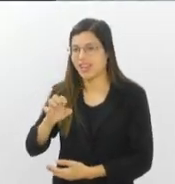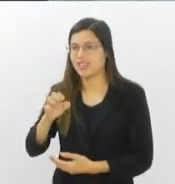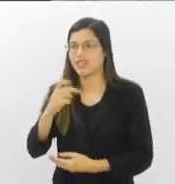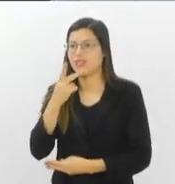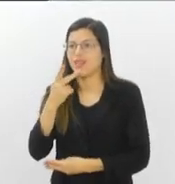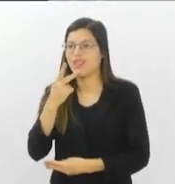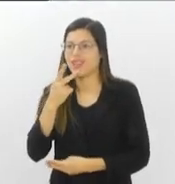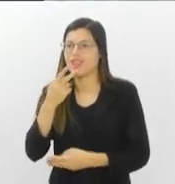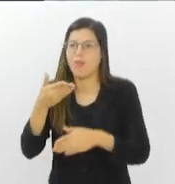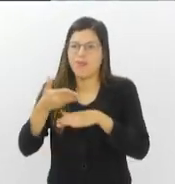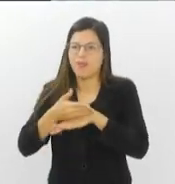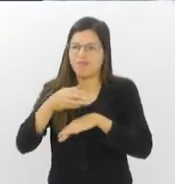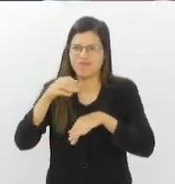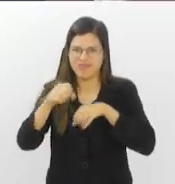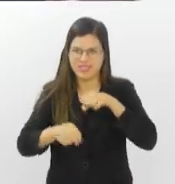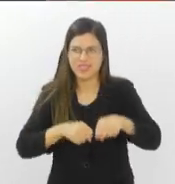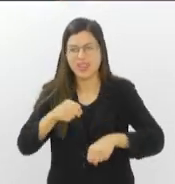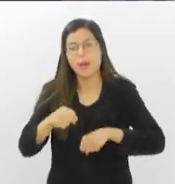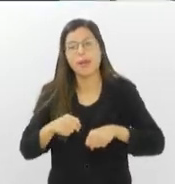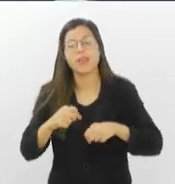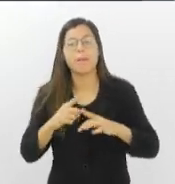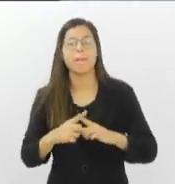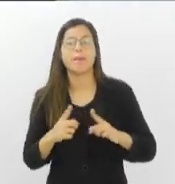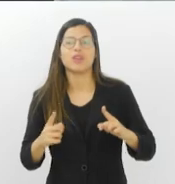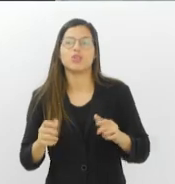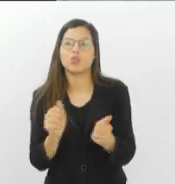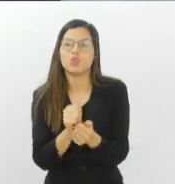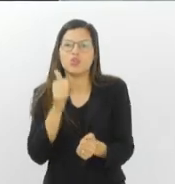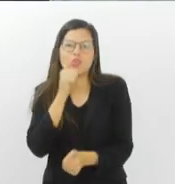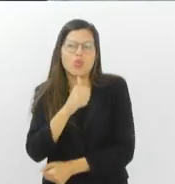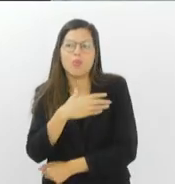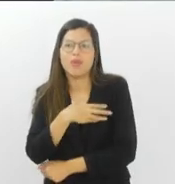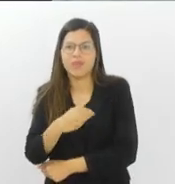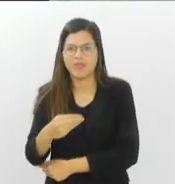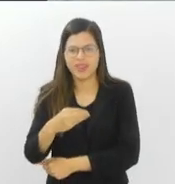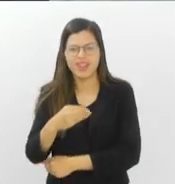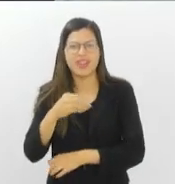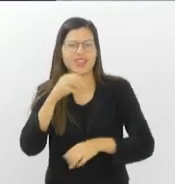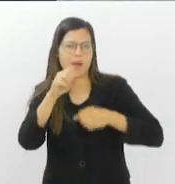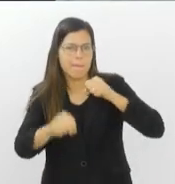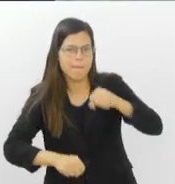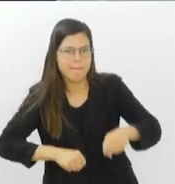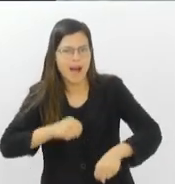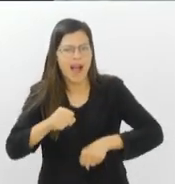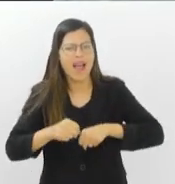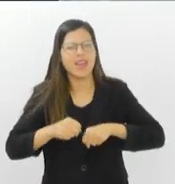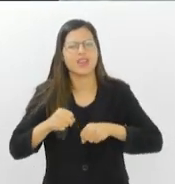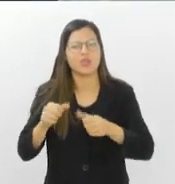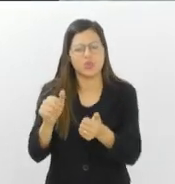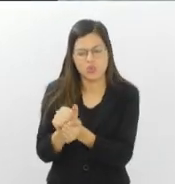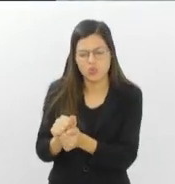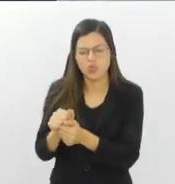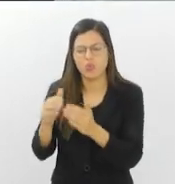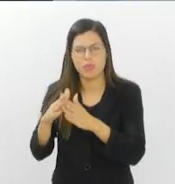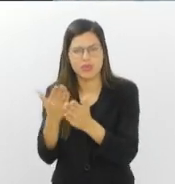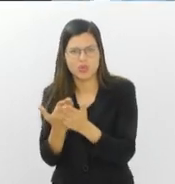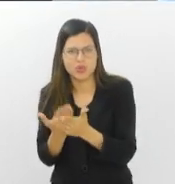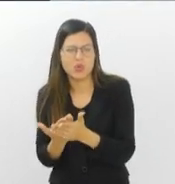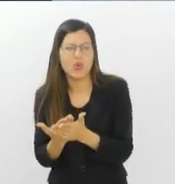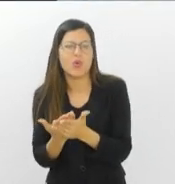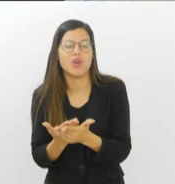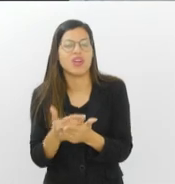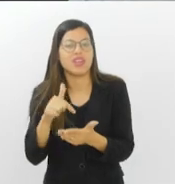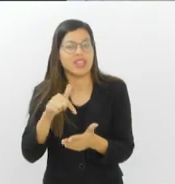bicicleta mas o meu deslocamento com a minha filha, ele se dá muito de bike, né? Eu levo ela para a escola de bike, busco de bike e assim, realmente,